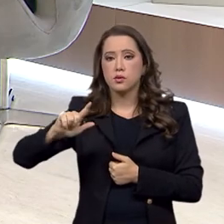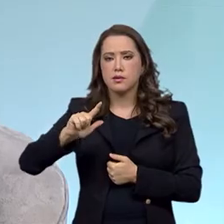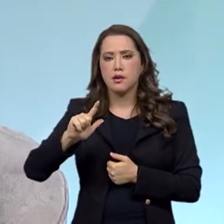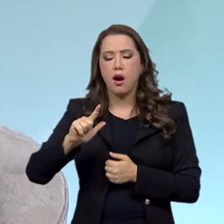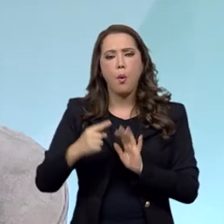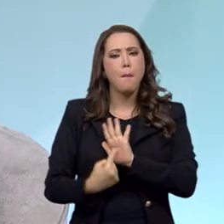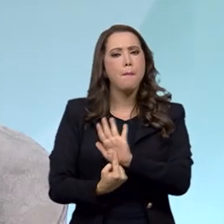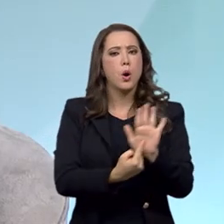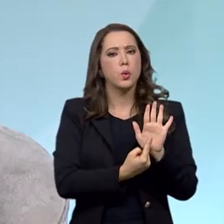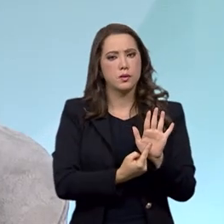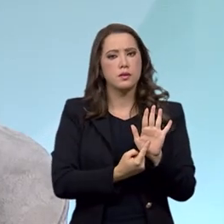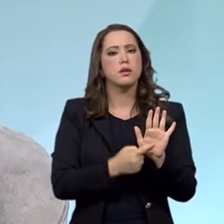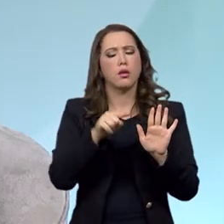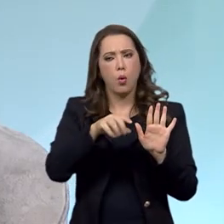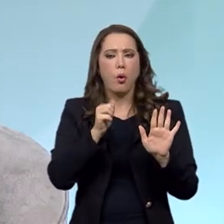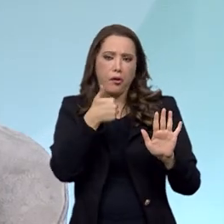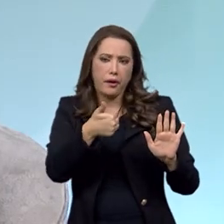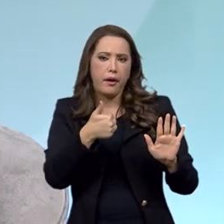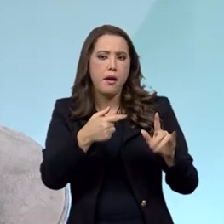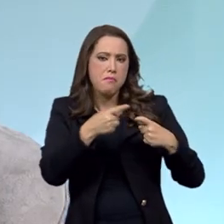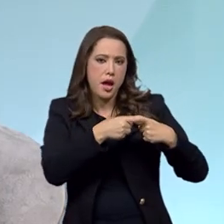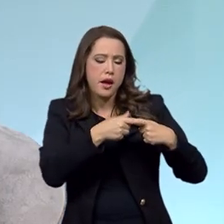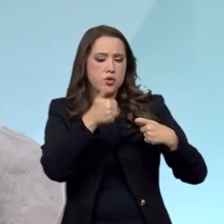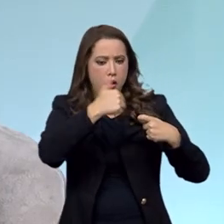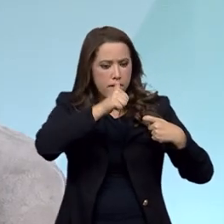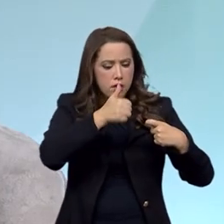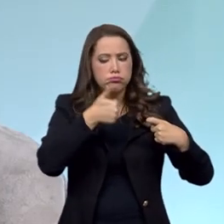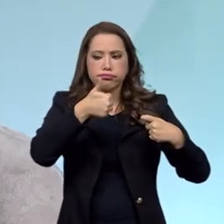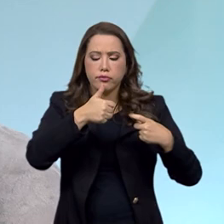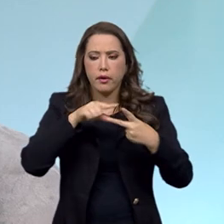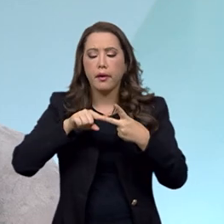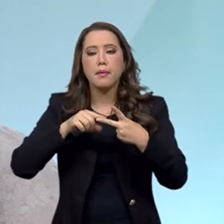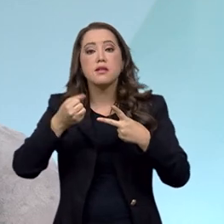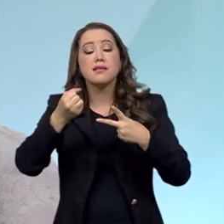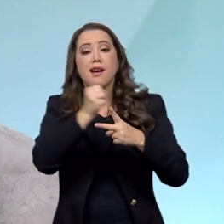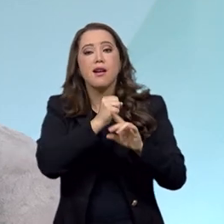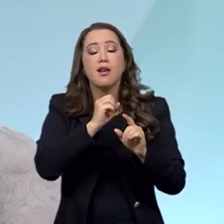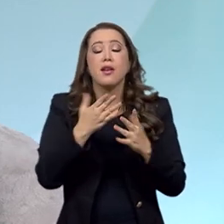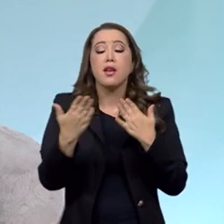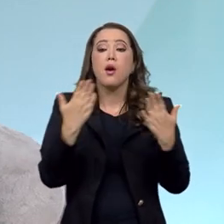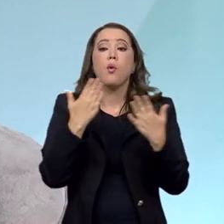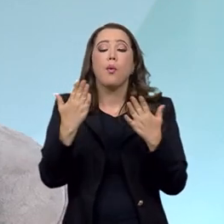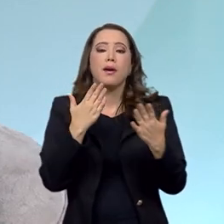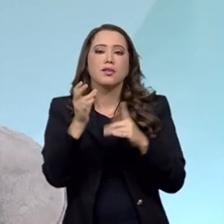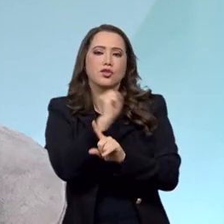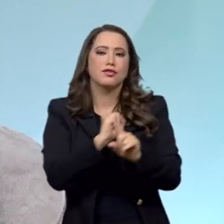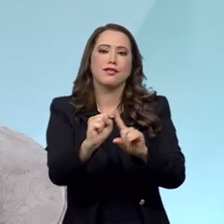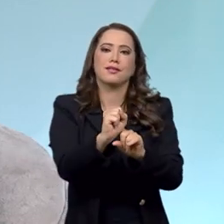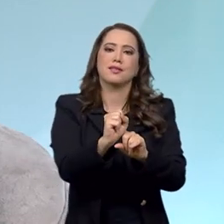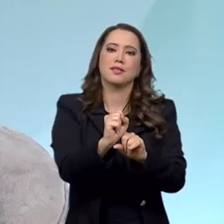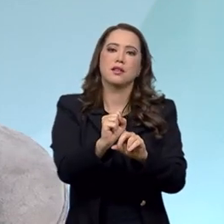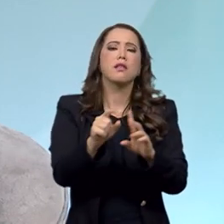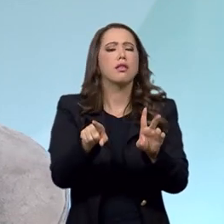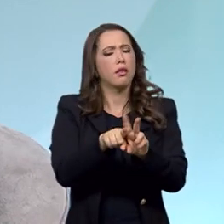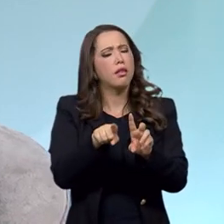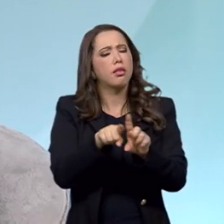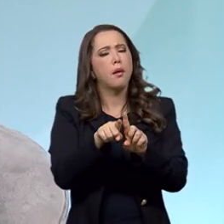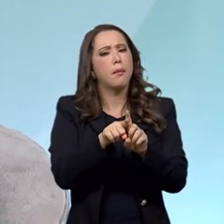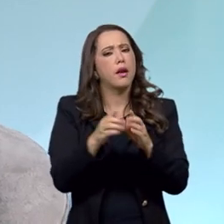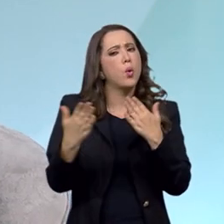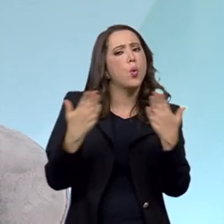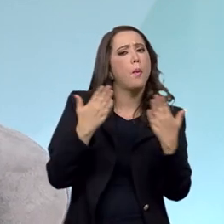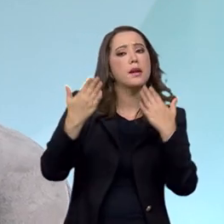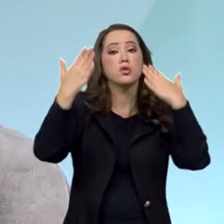deficiência, além da questão médica, a questão social e a questão psicológica. Em